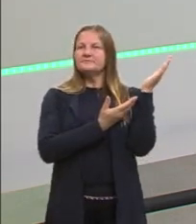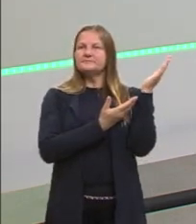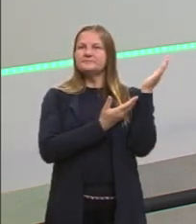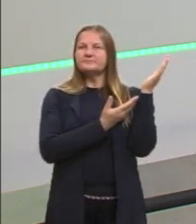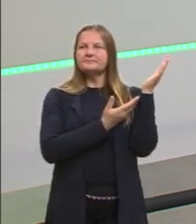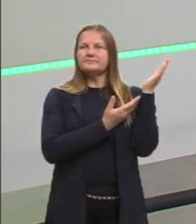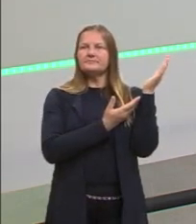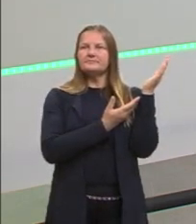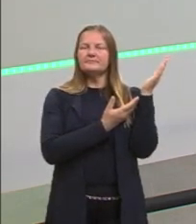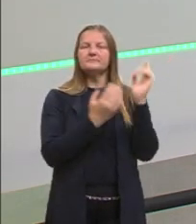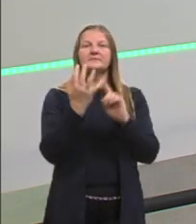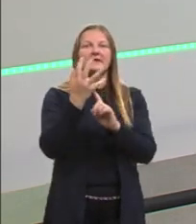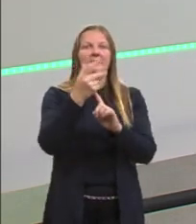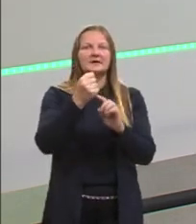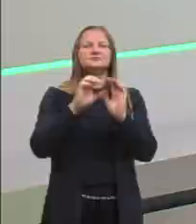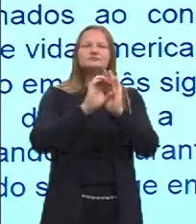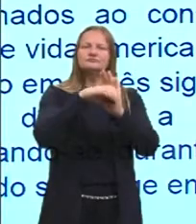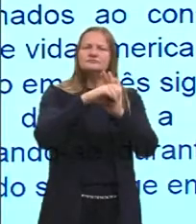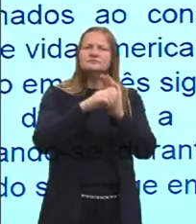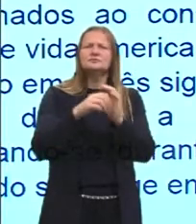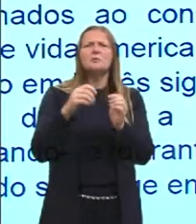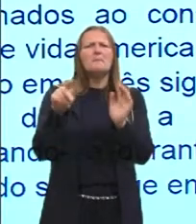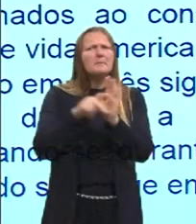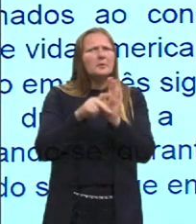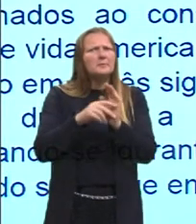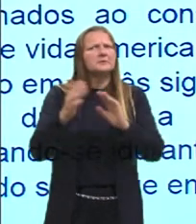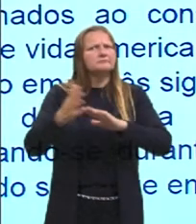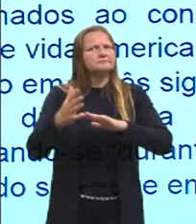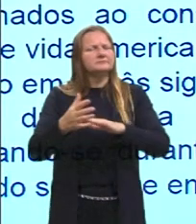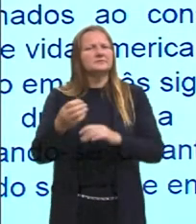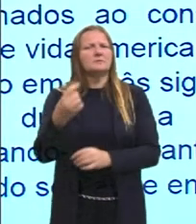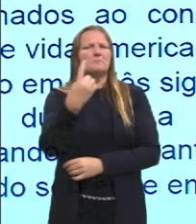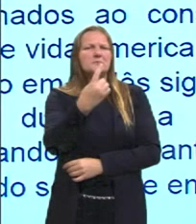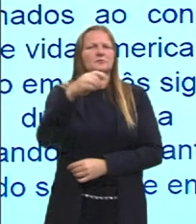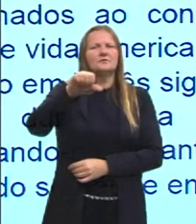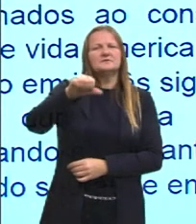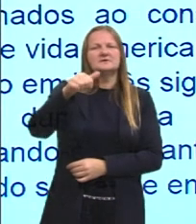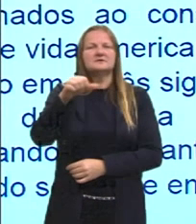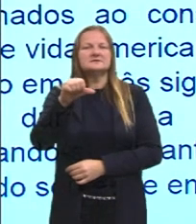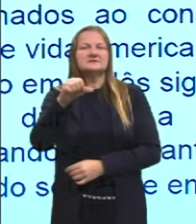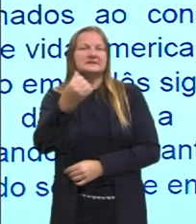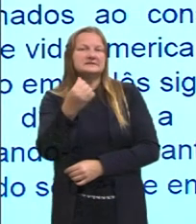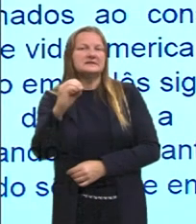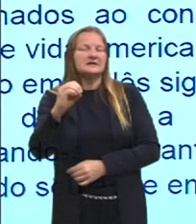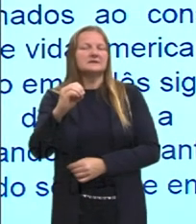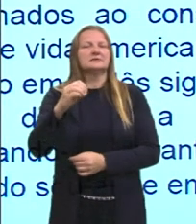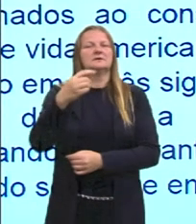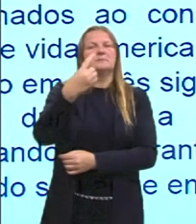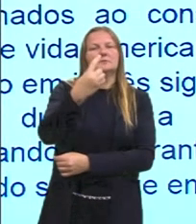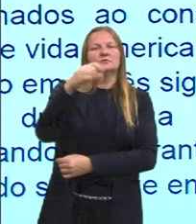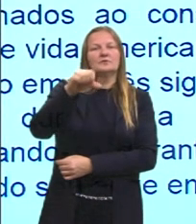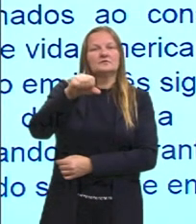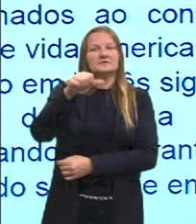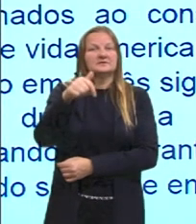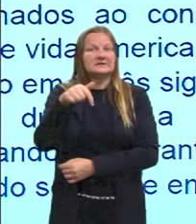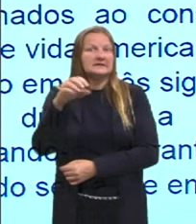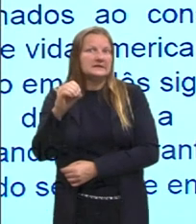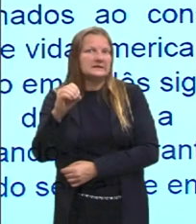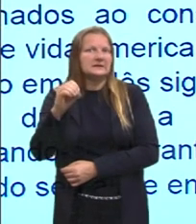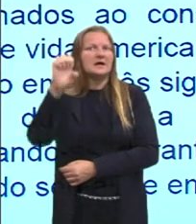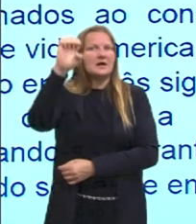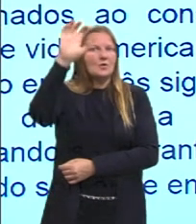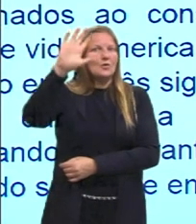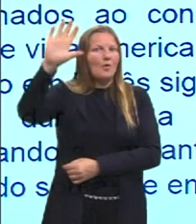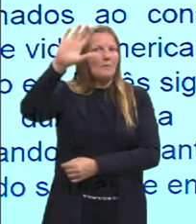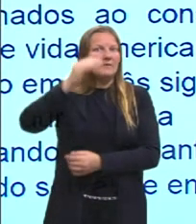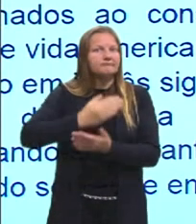ela é essa vanguarda artística contemporânea que surge ali em 60, 70 na Europa, e como o próprio nome, né,